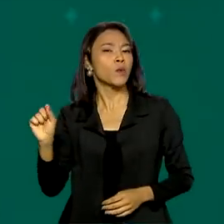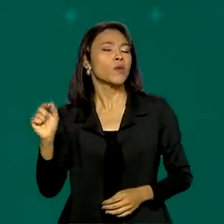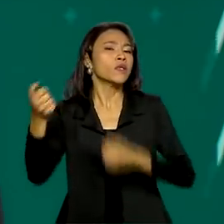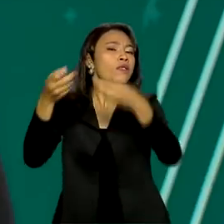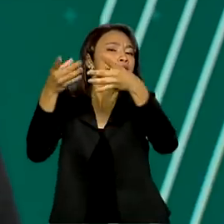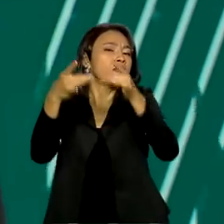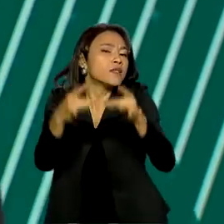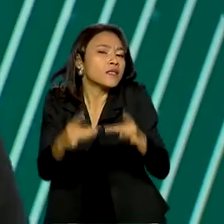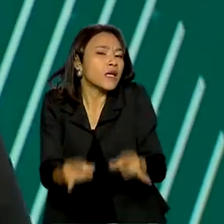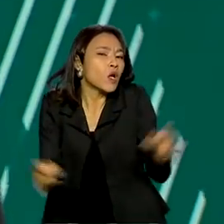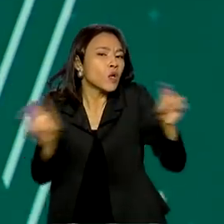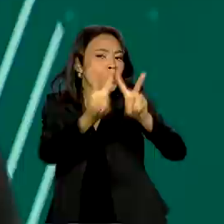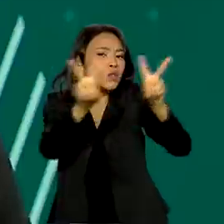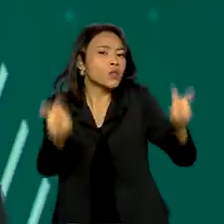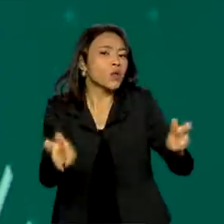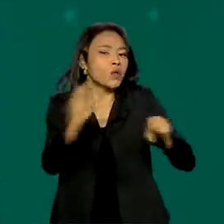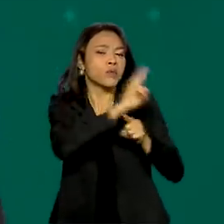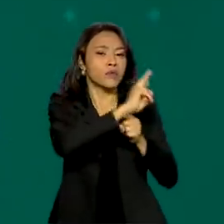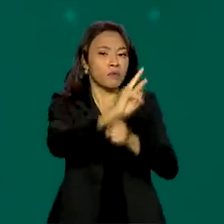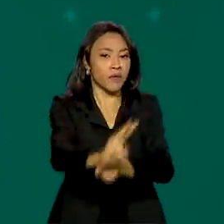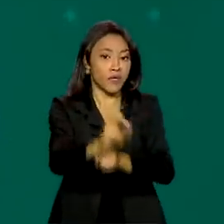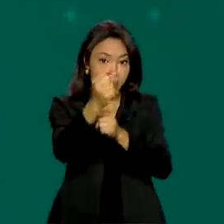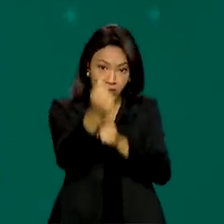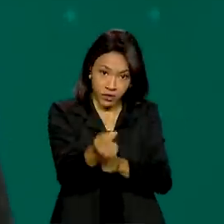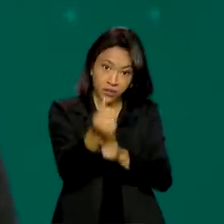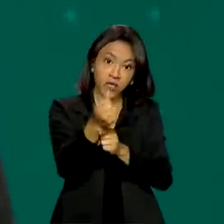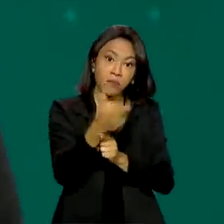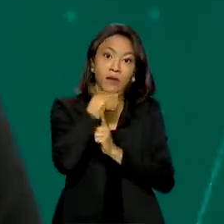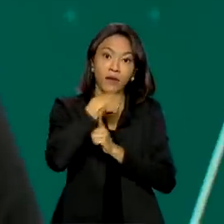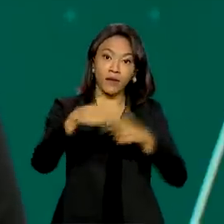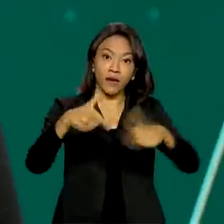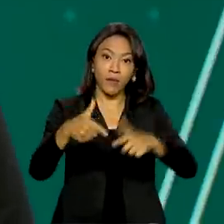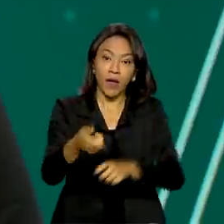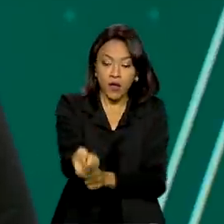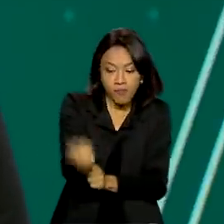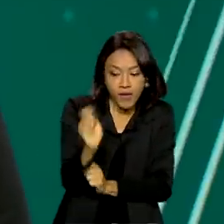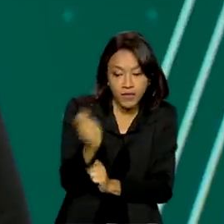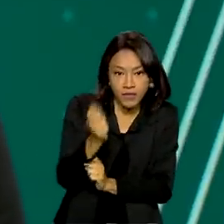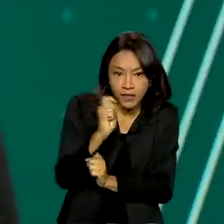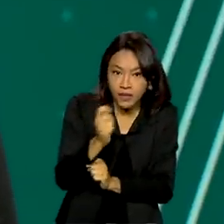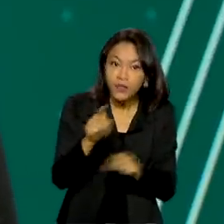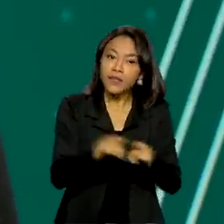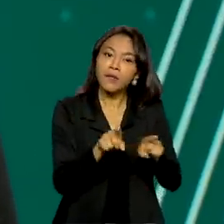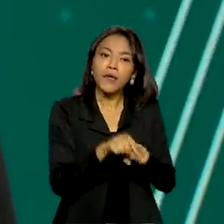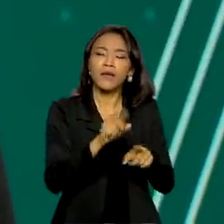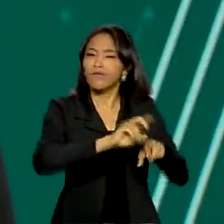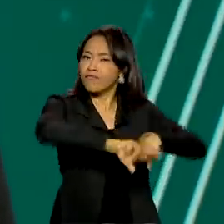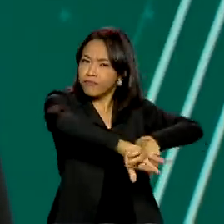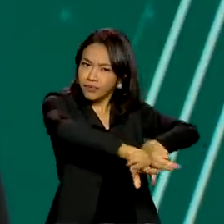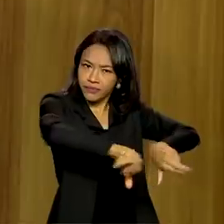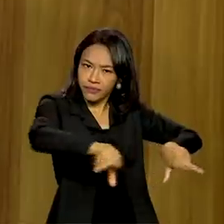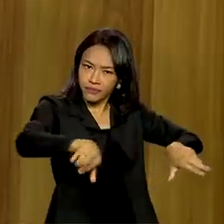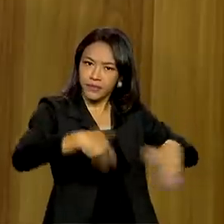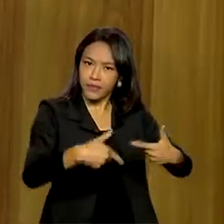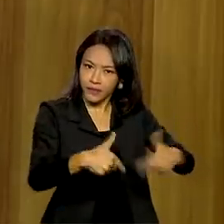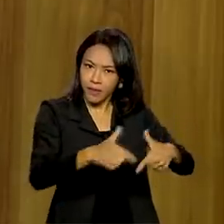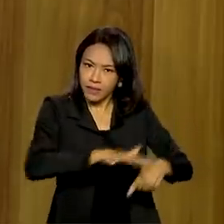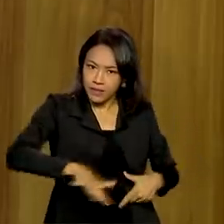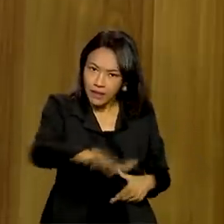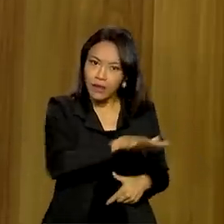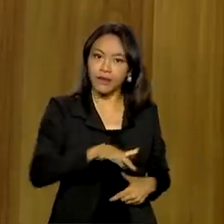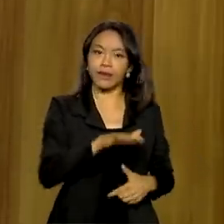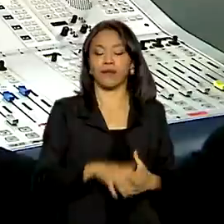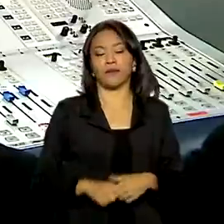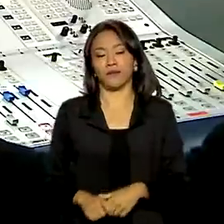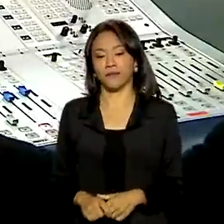detalhes sobre essas novas linhas de financiamento para pescadores artesanais e pequenos piscicultores de todo o país. Nós